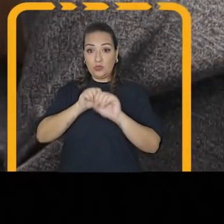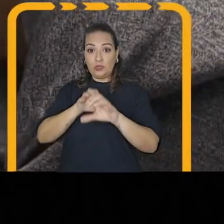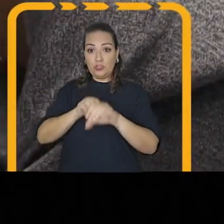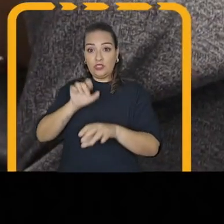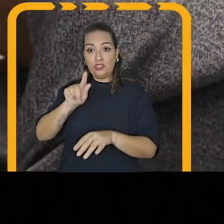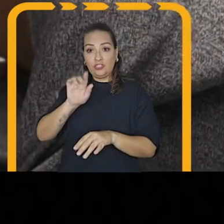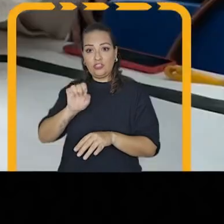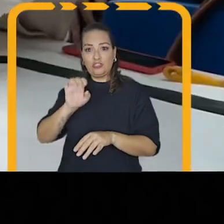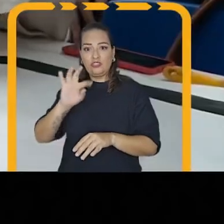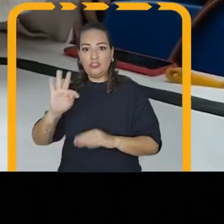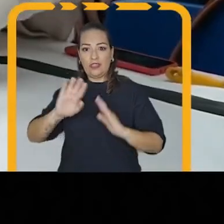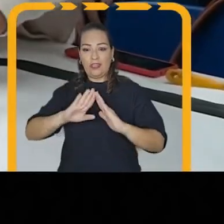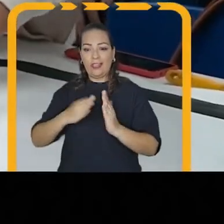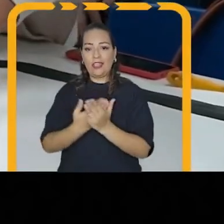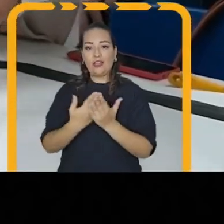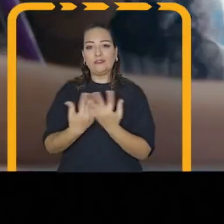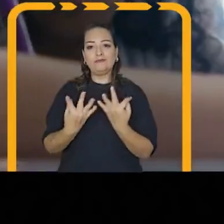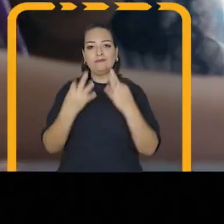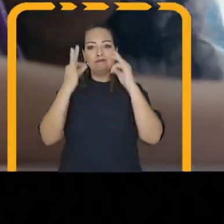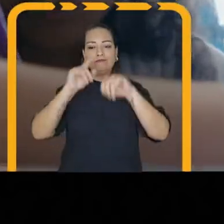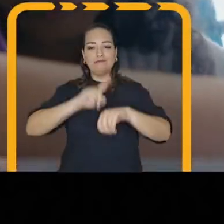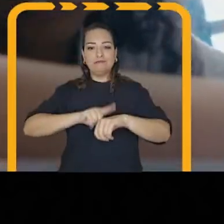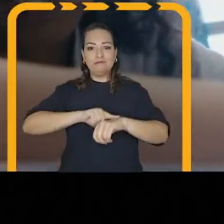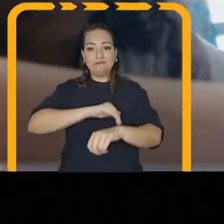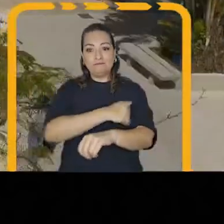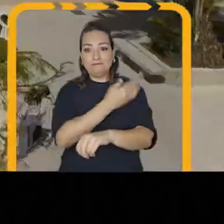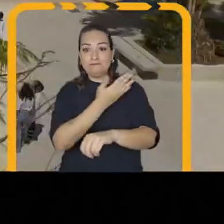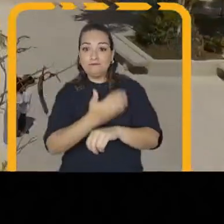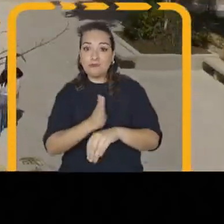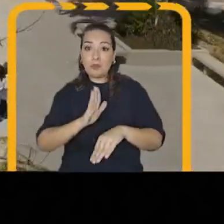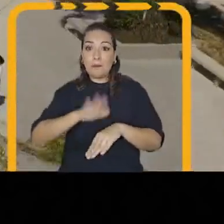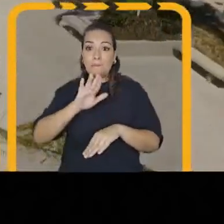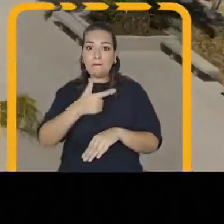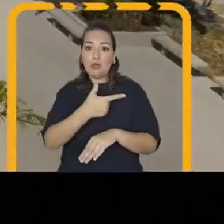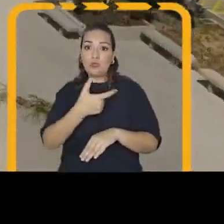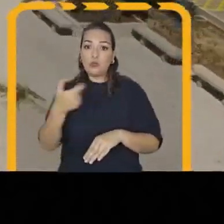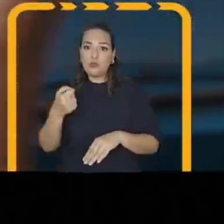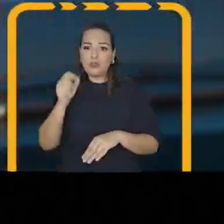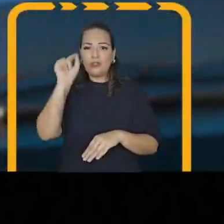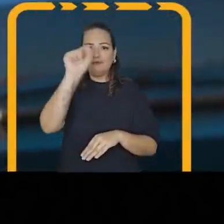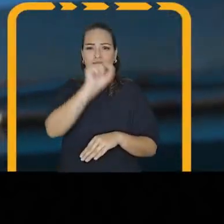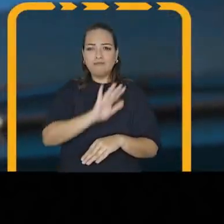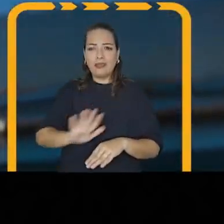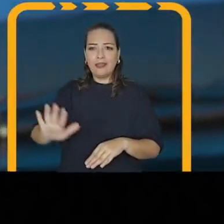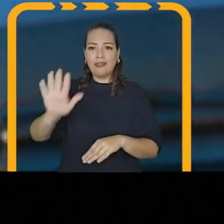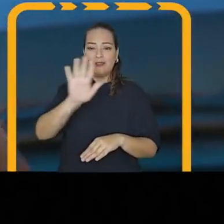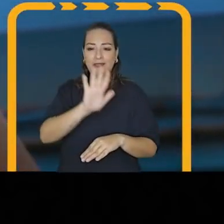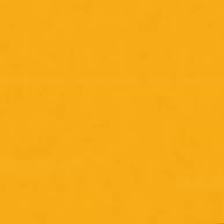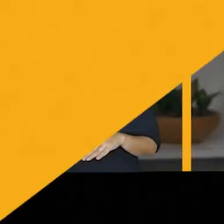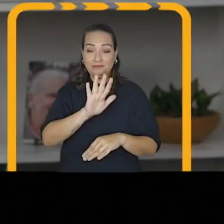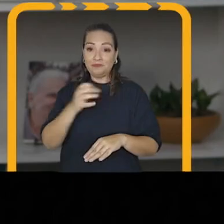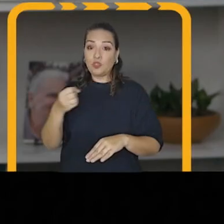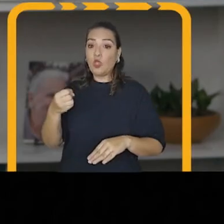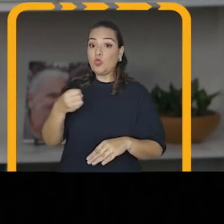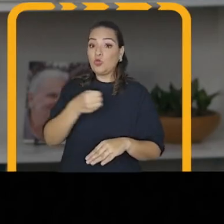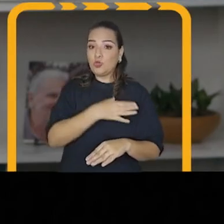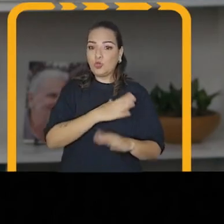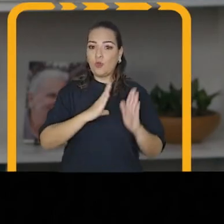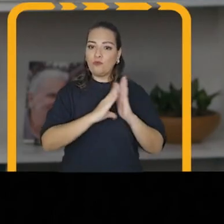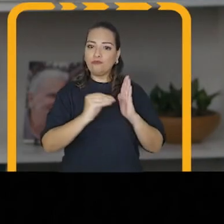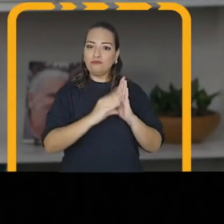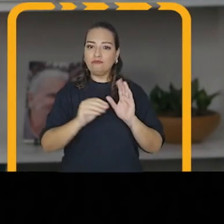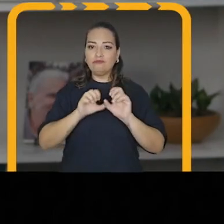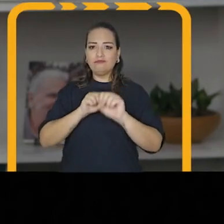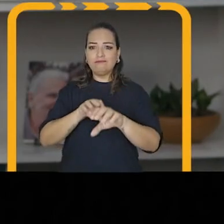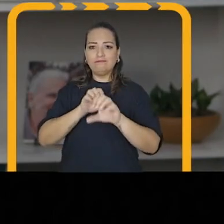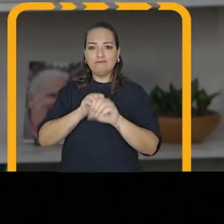moderno com JETS, as escolas de tecnologia em tempo integral. Já são mais de 200 espalhados pela cidade. É um novo modelo de